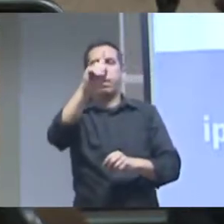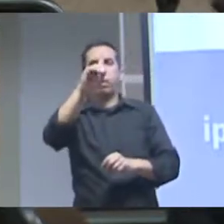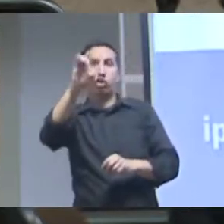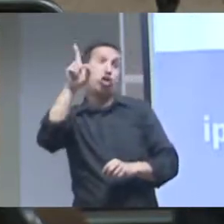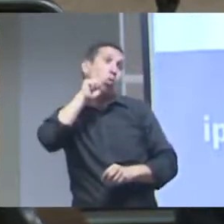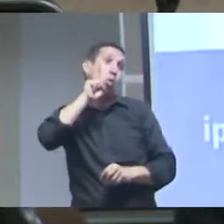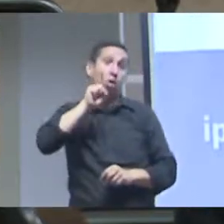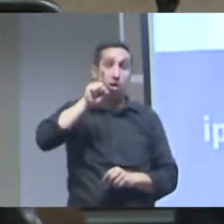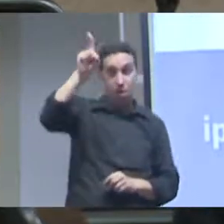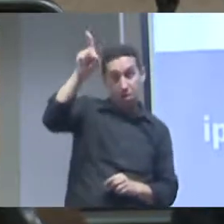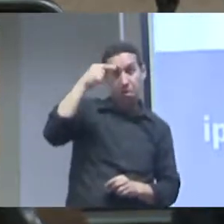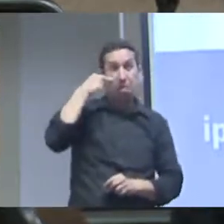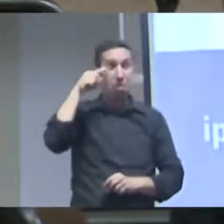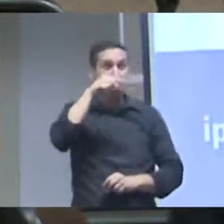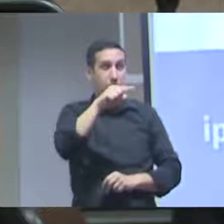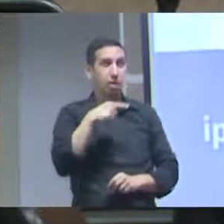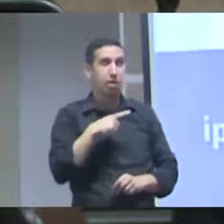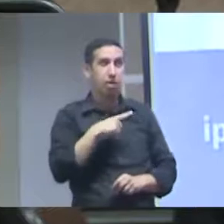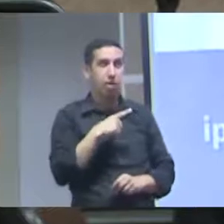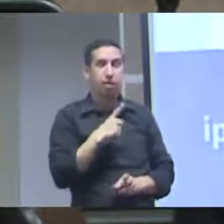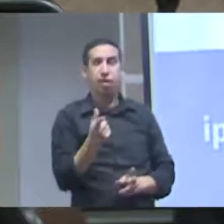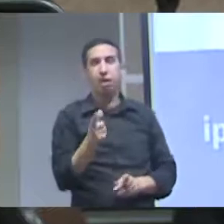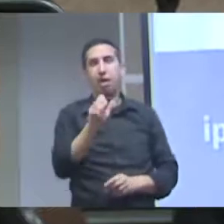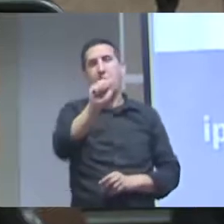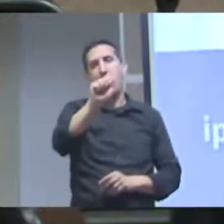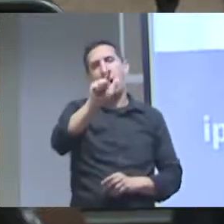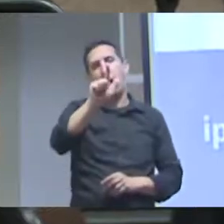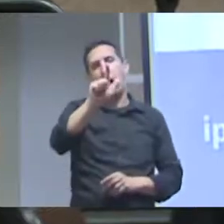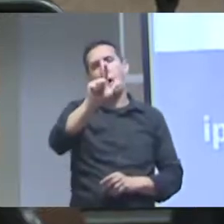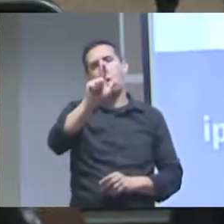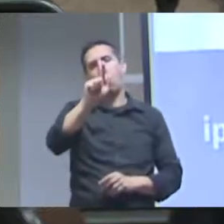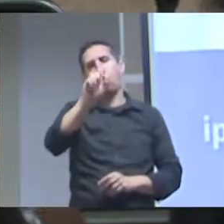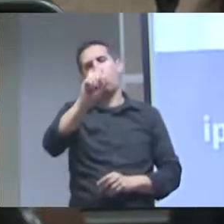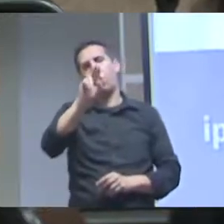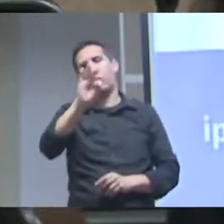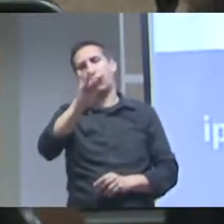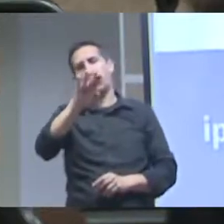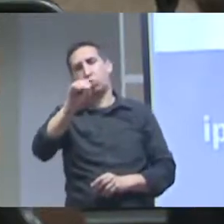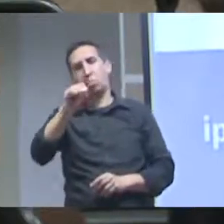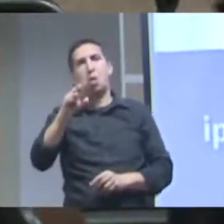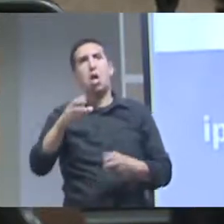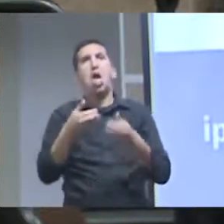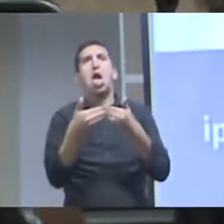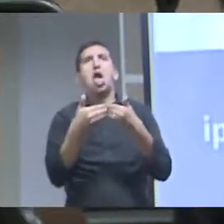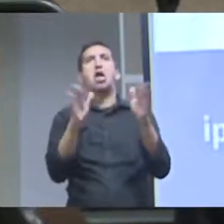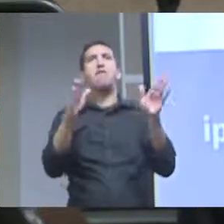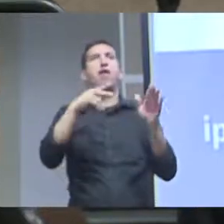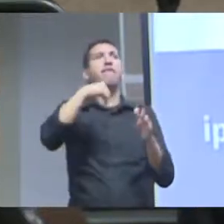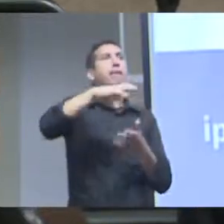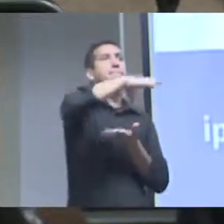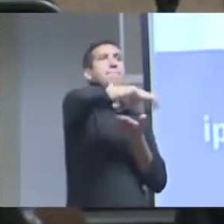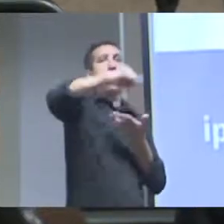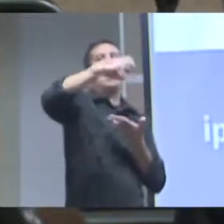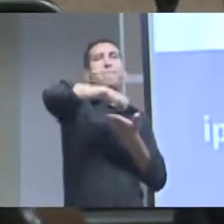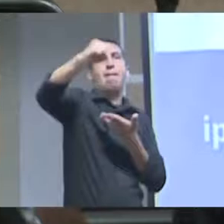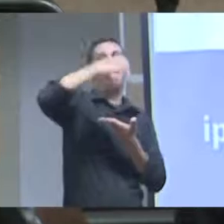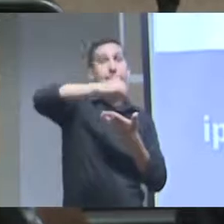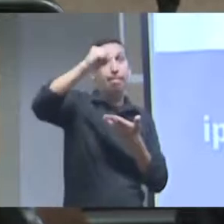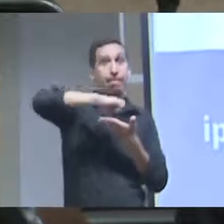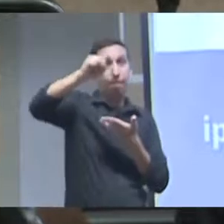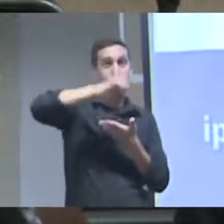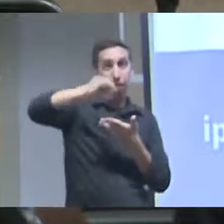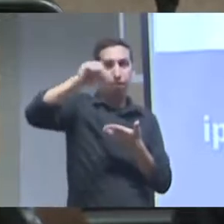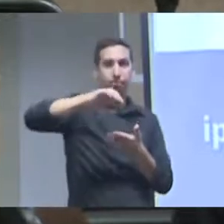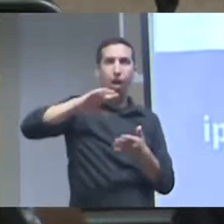-docs não sei quantos algoritmos e os sistemas que tem o potencial que tem e vão sair publicando os dados nesse mundo